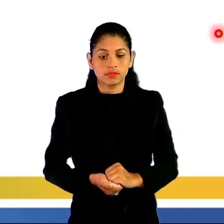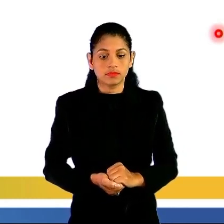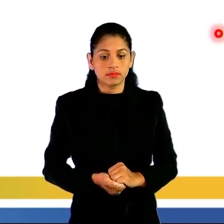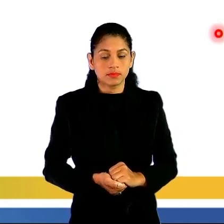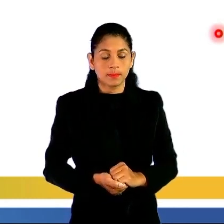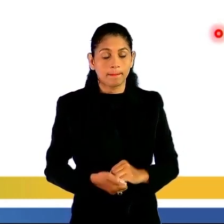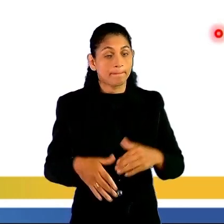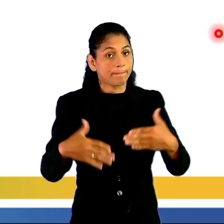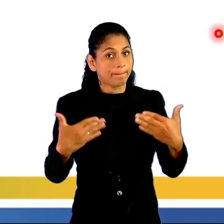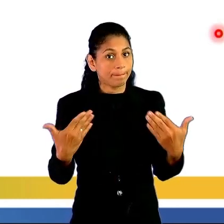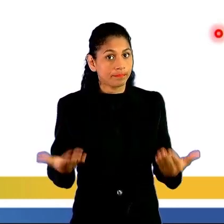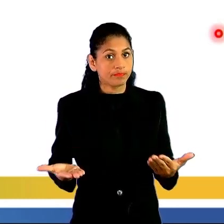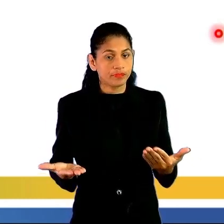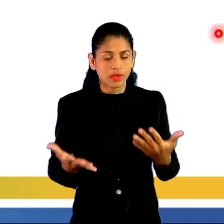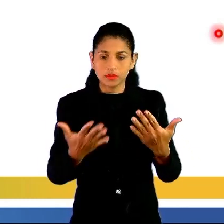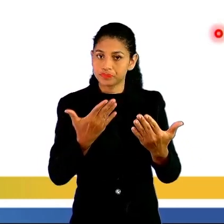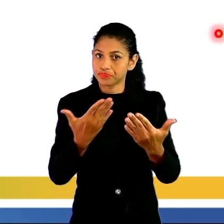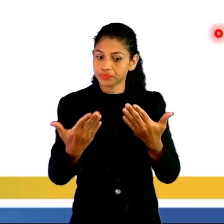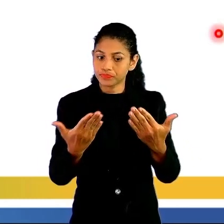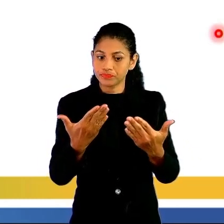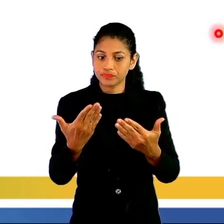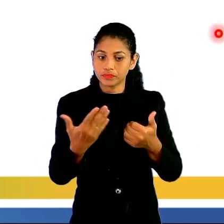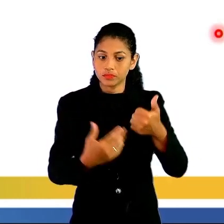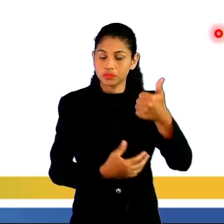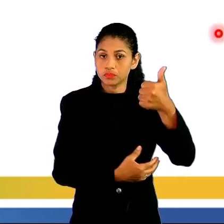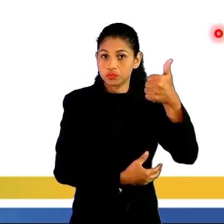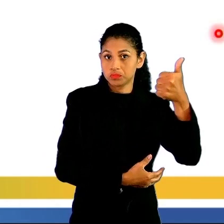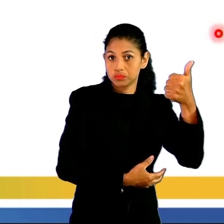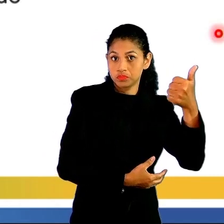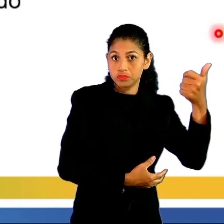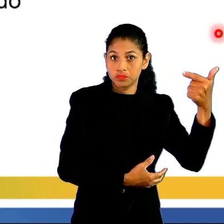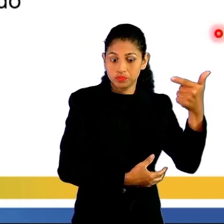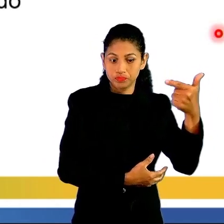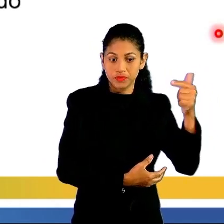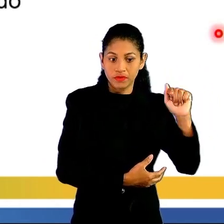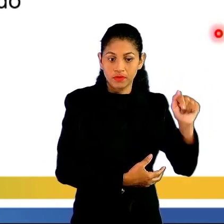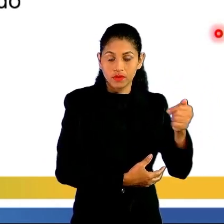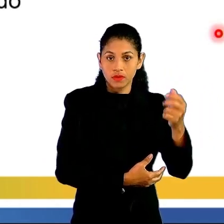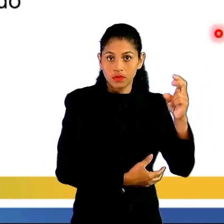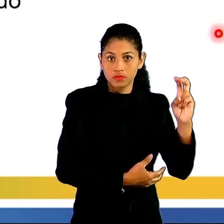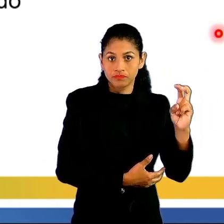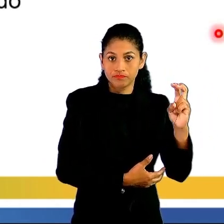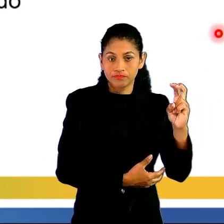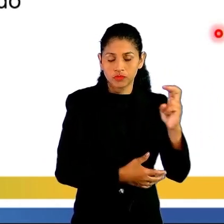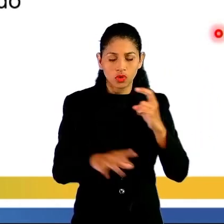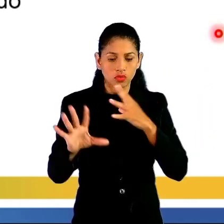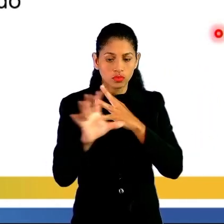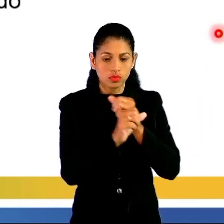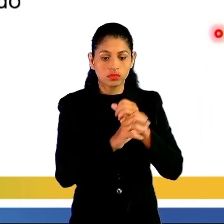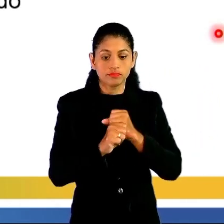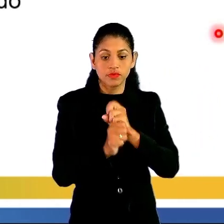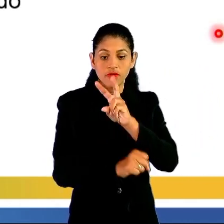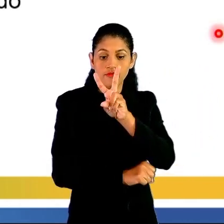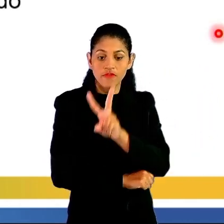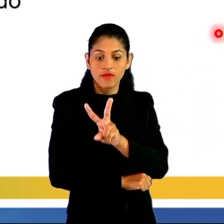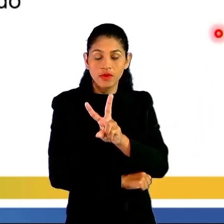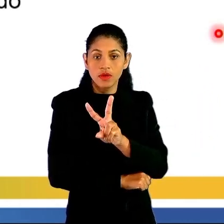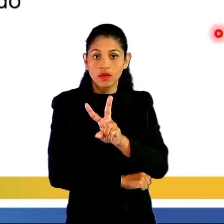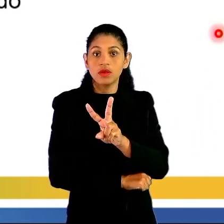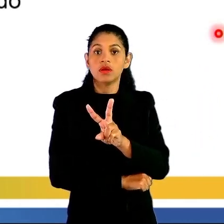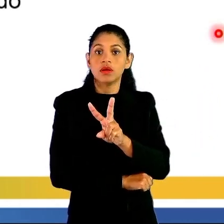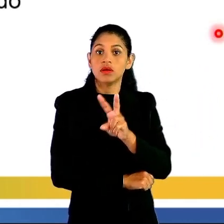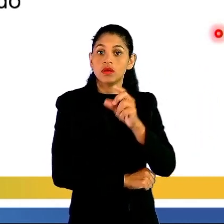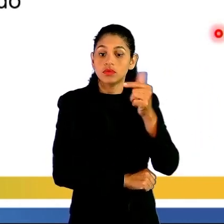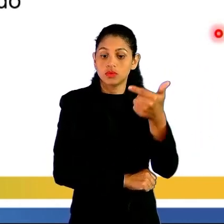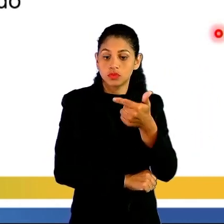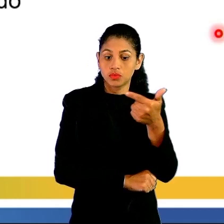Então, vai dar aproximadamente 122,5 e calculando, logo, V2 é maior que V1